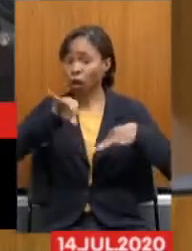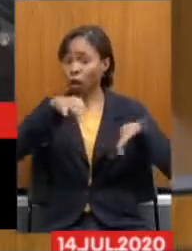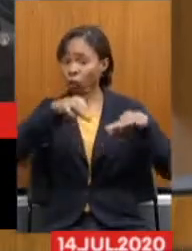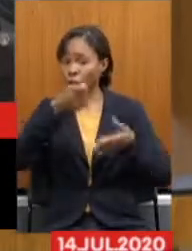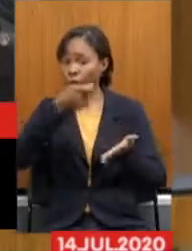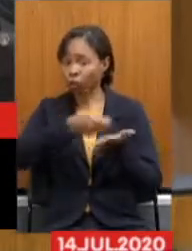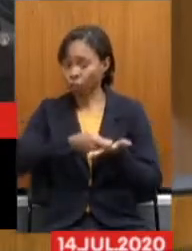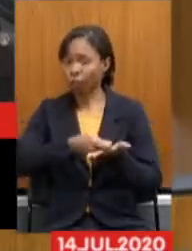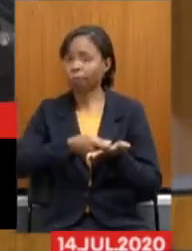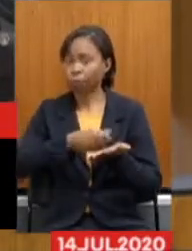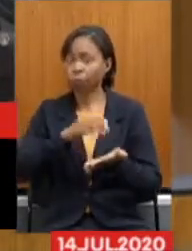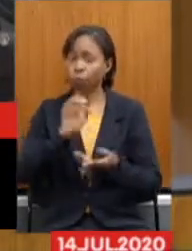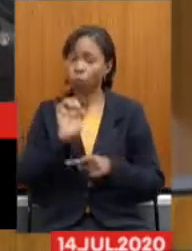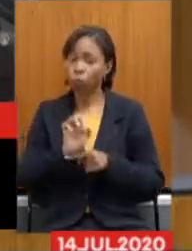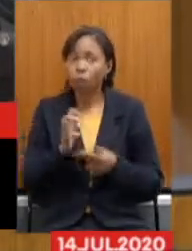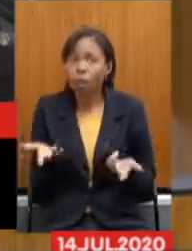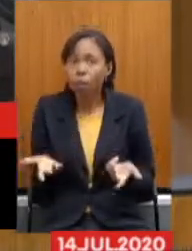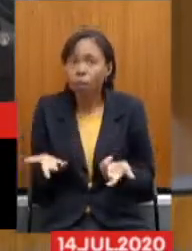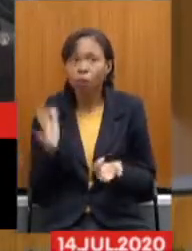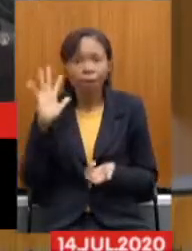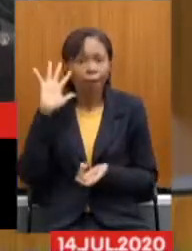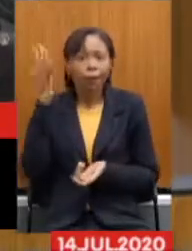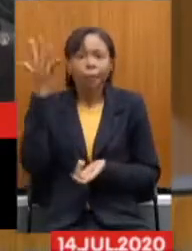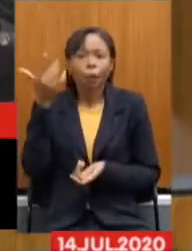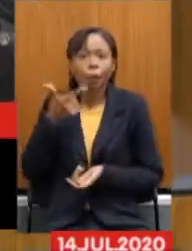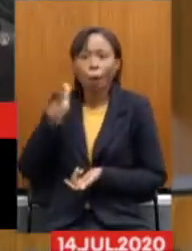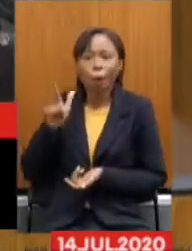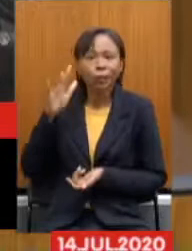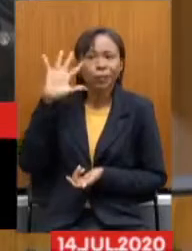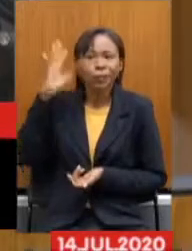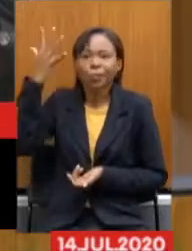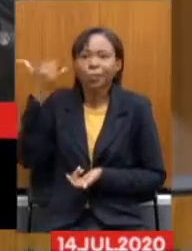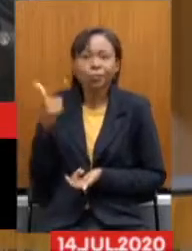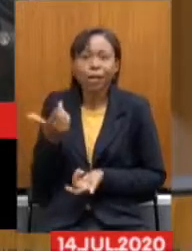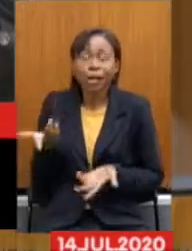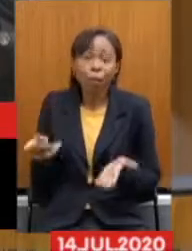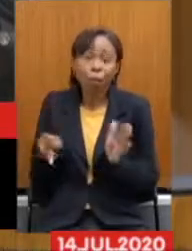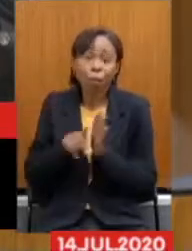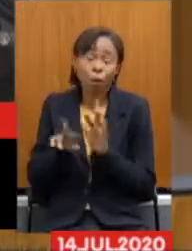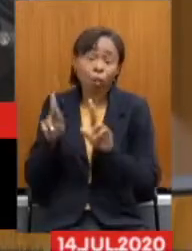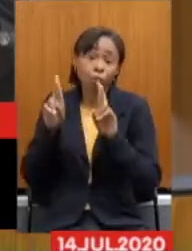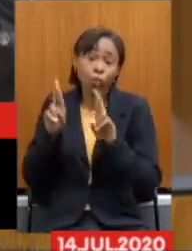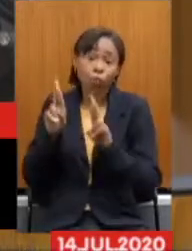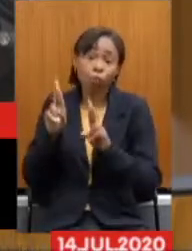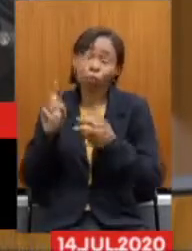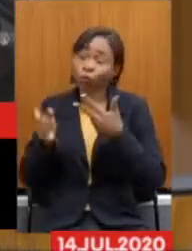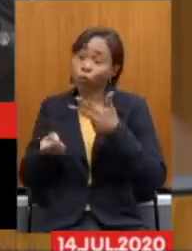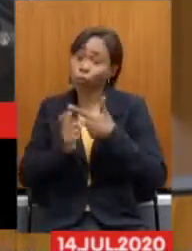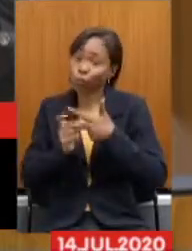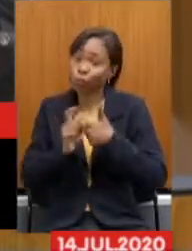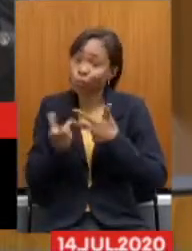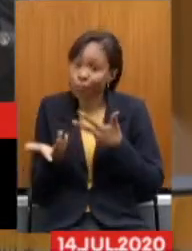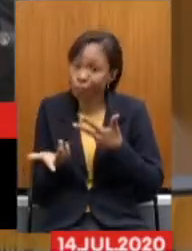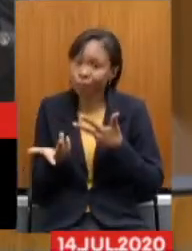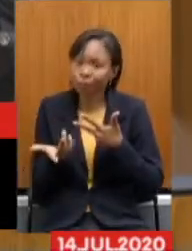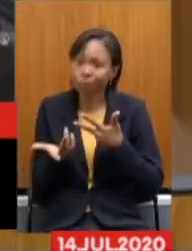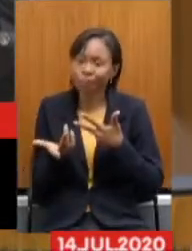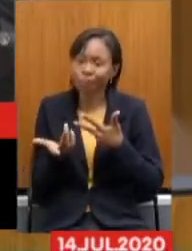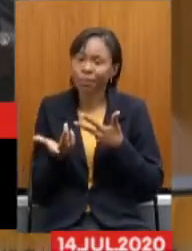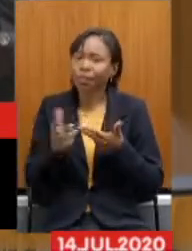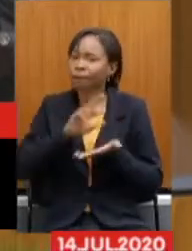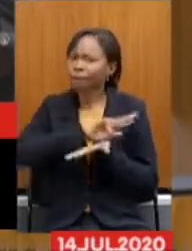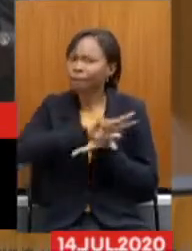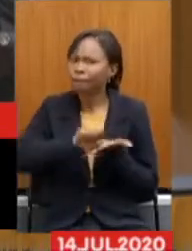Alguma outra solução Que é Que é de competência Do executivo Com cobrados Na de plen De rever As tantas e tantas Isenções